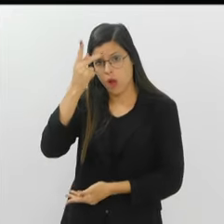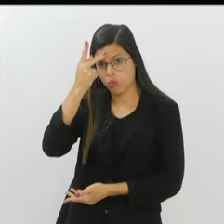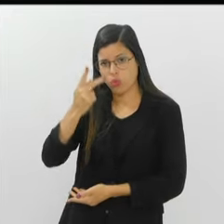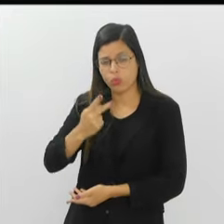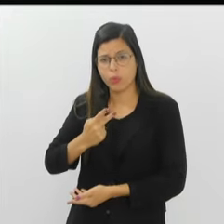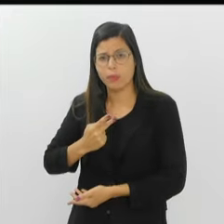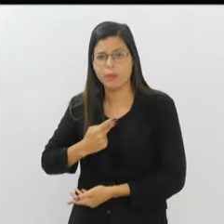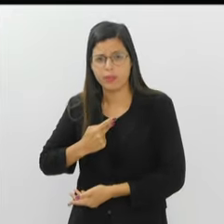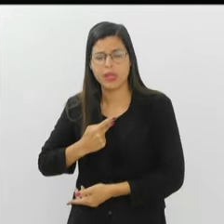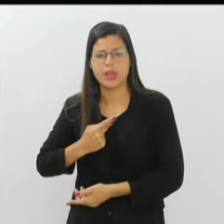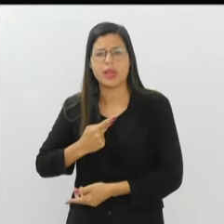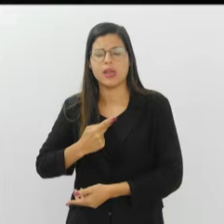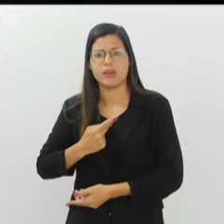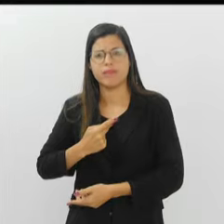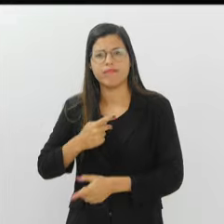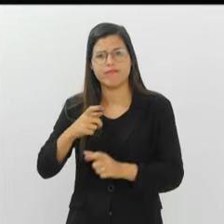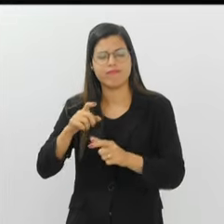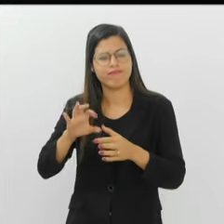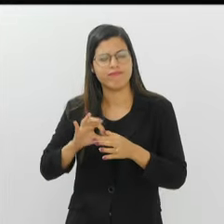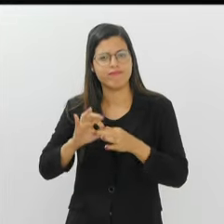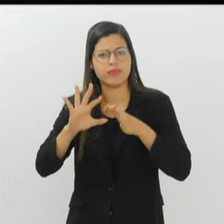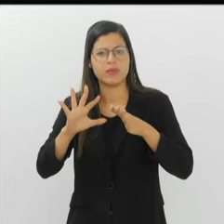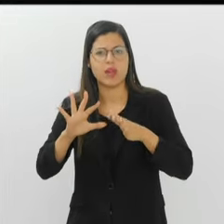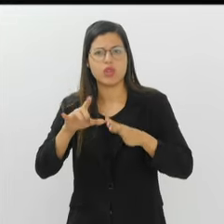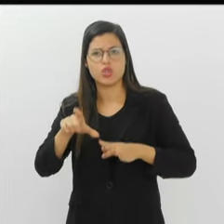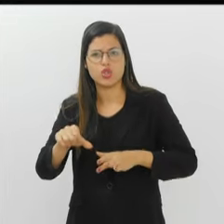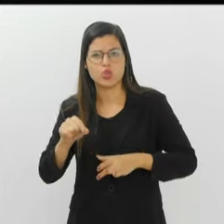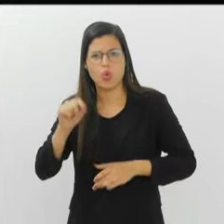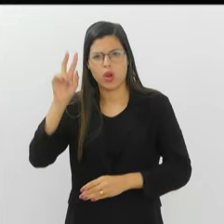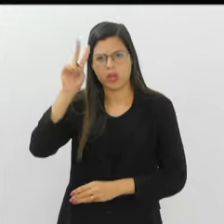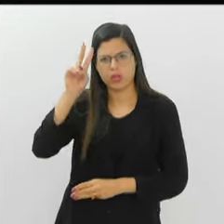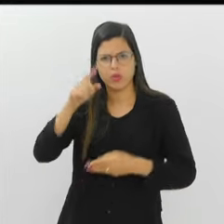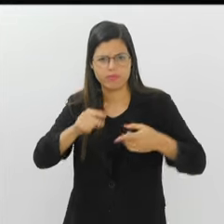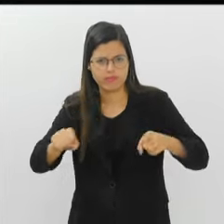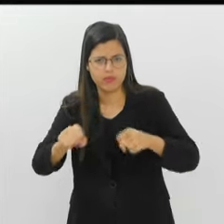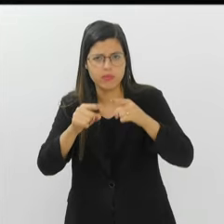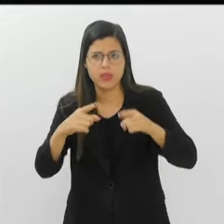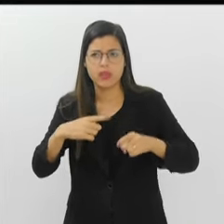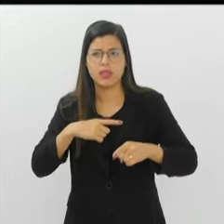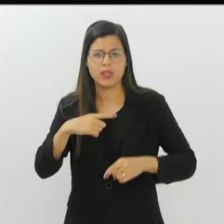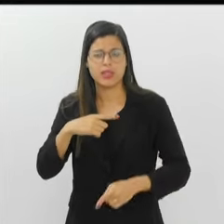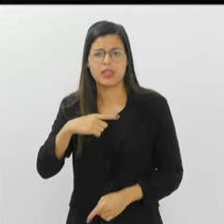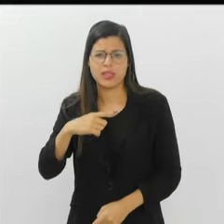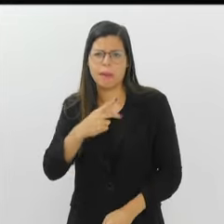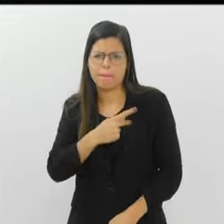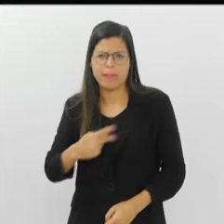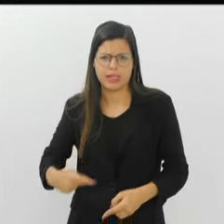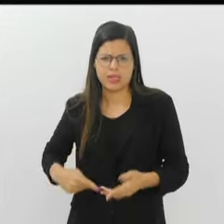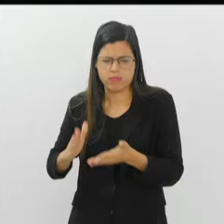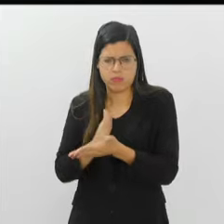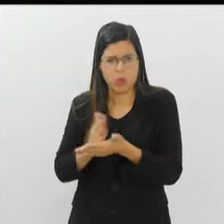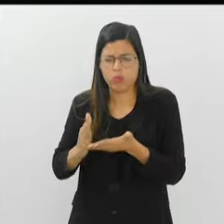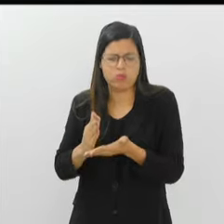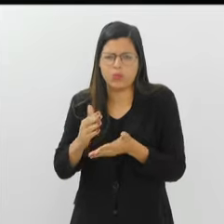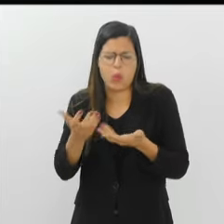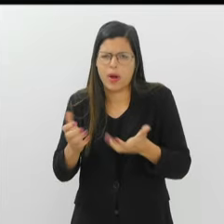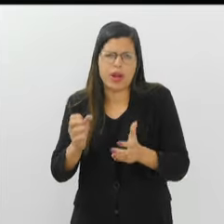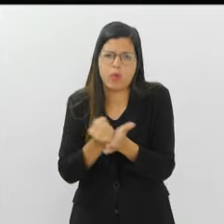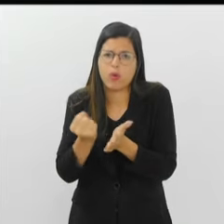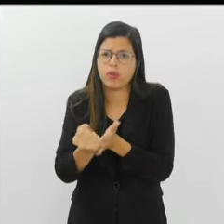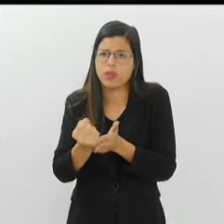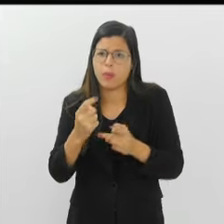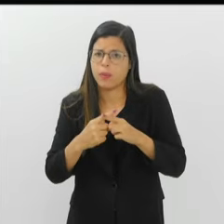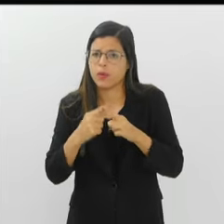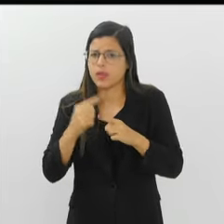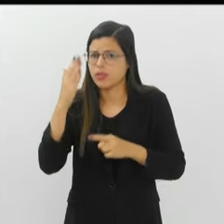autonomia, desde a escolha do enredo, né? Tem muitos presidentes em São Paulo que talvez jamais queiram me contratar. Por quê? Porque